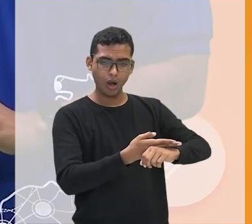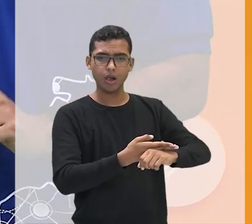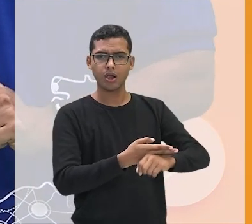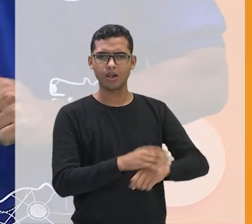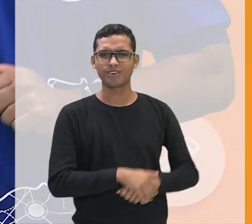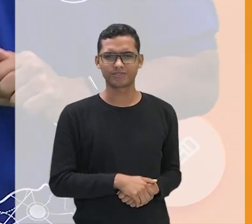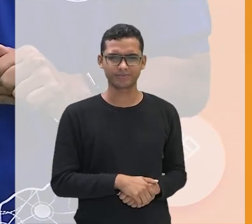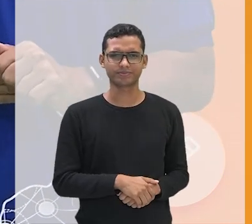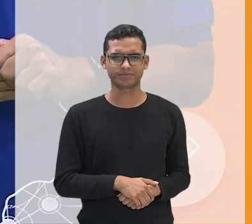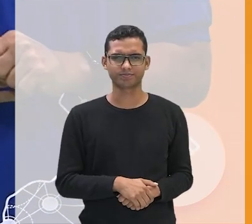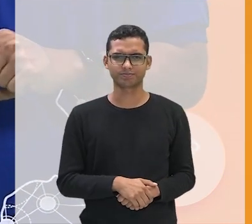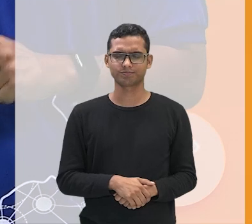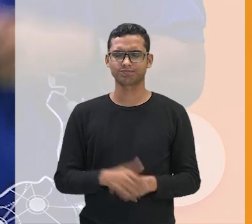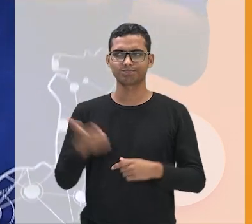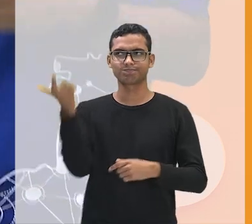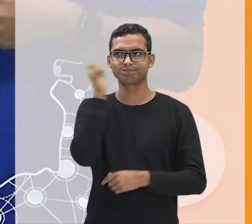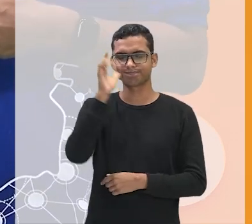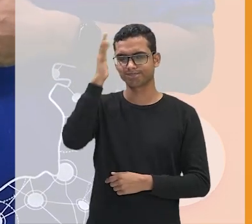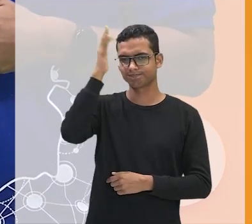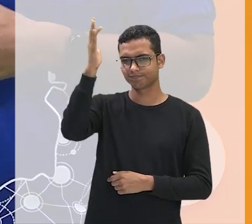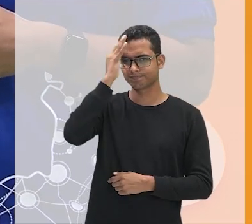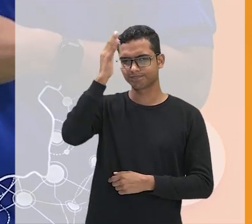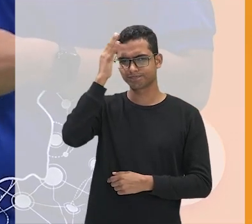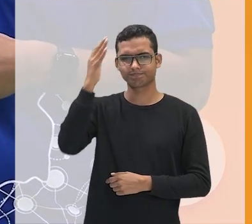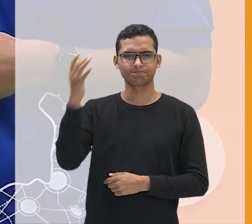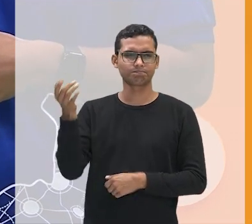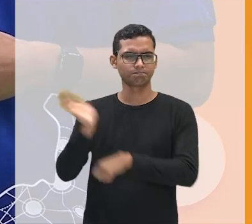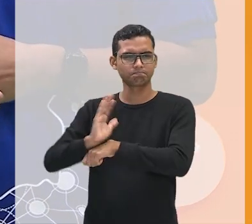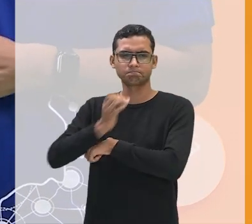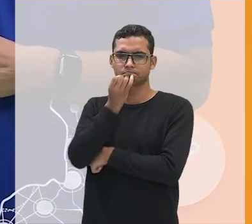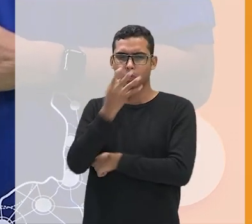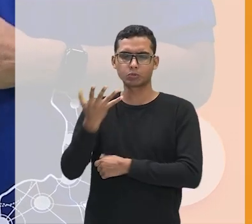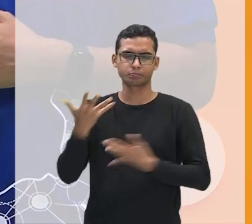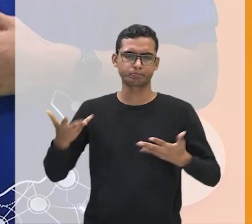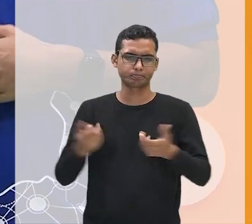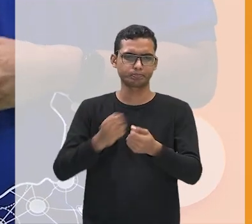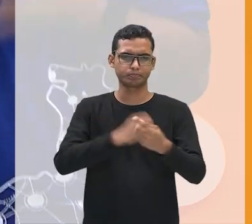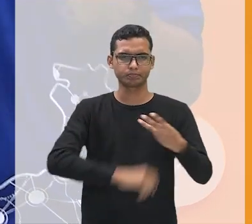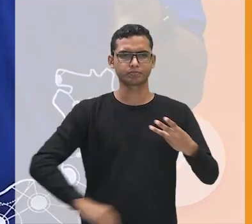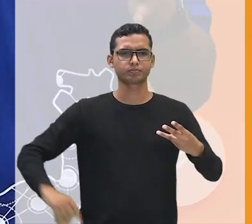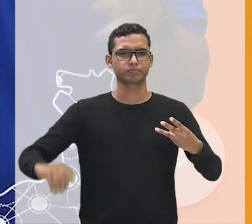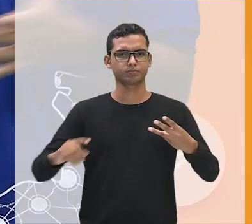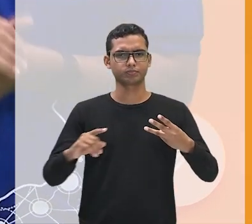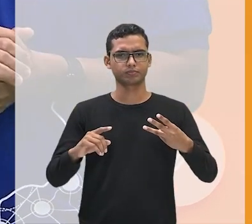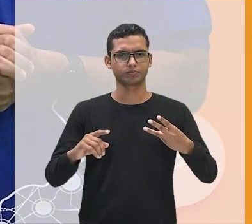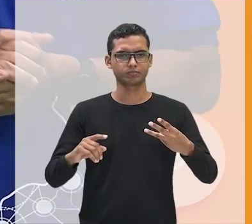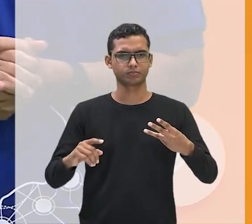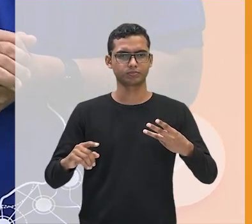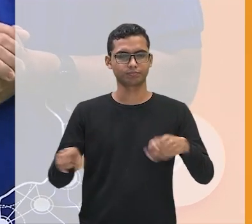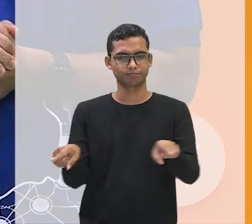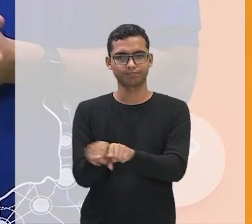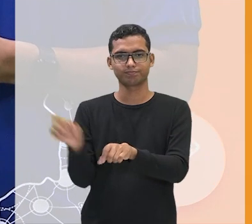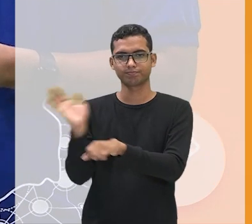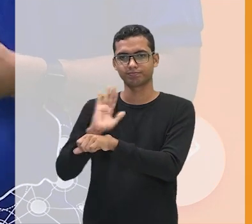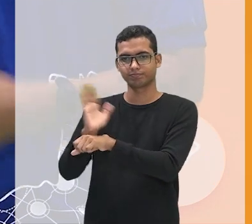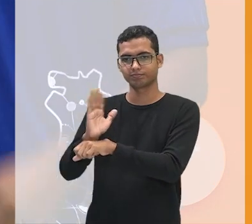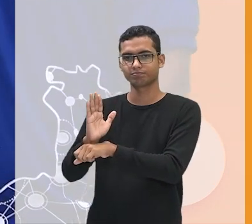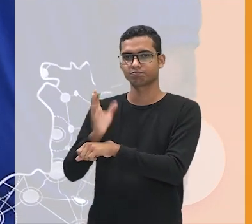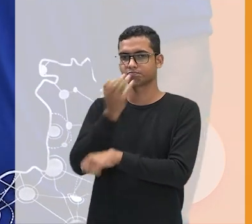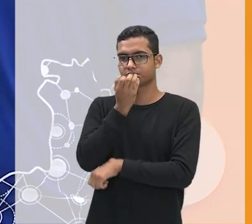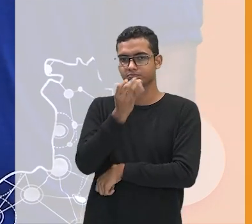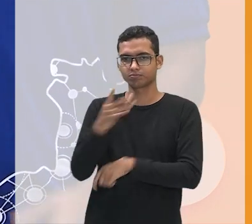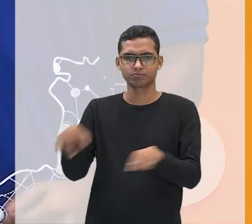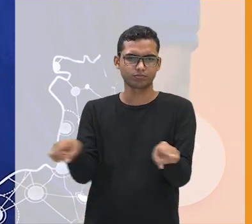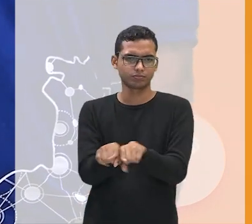panorama de como isso acontece esse é um filme muito legal muito tranquilo e tem algumas cenas muito boas também